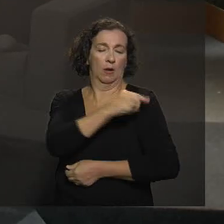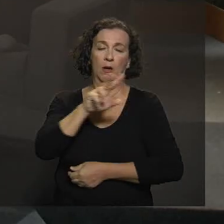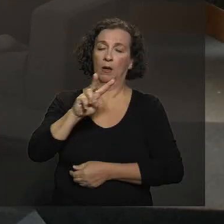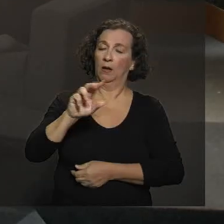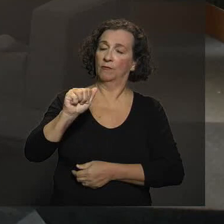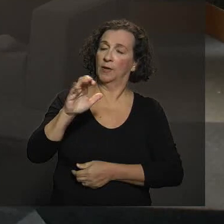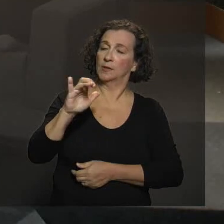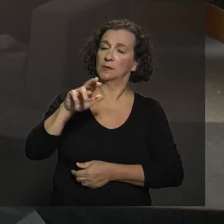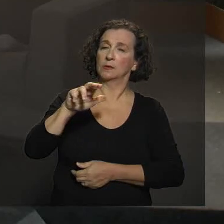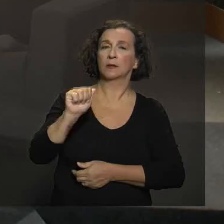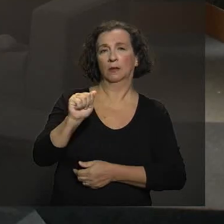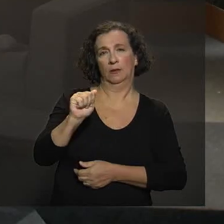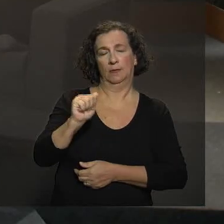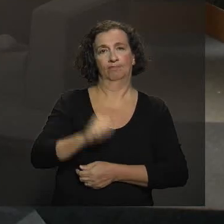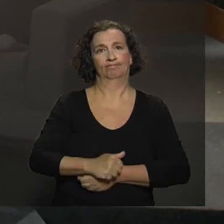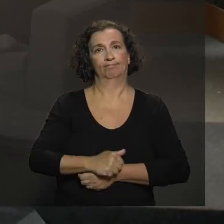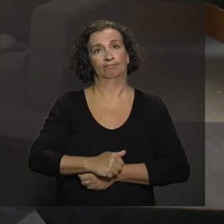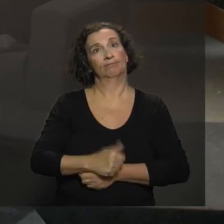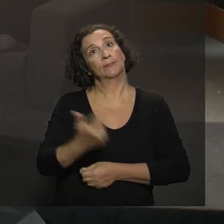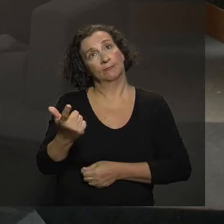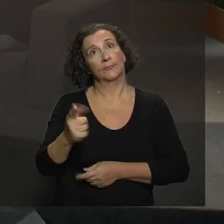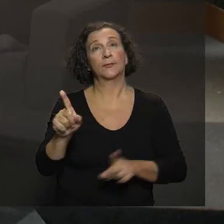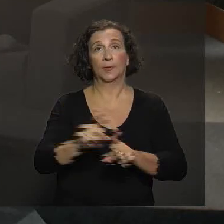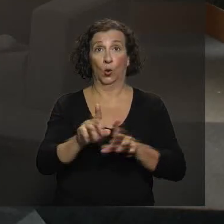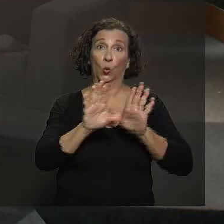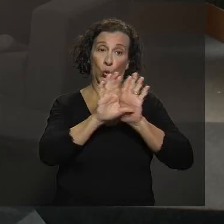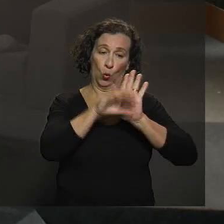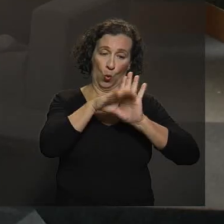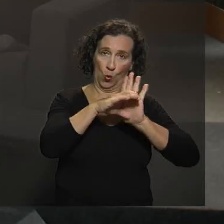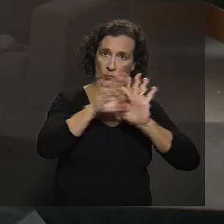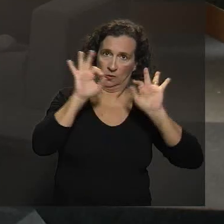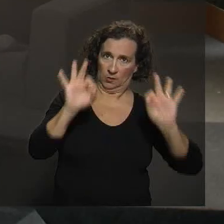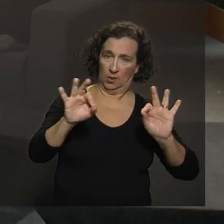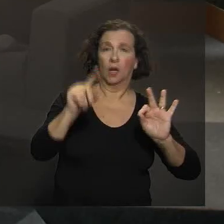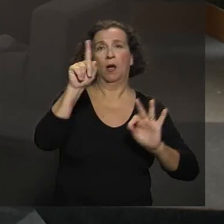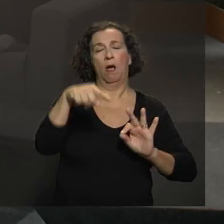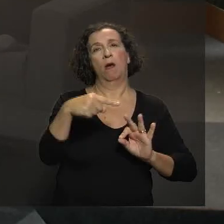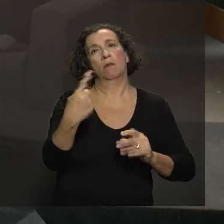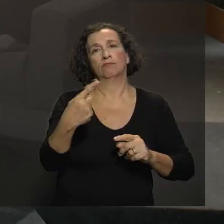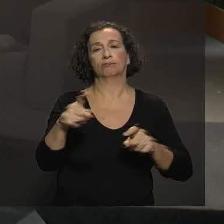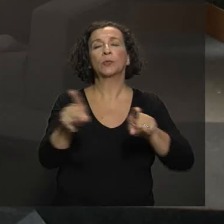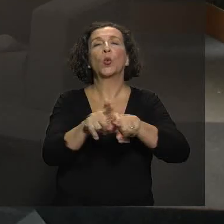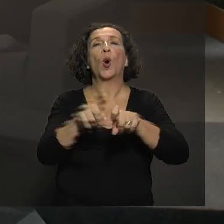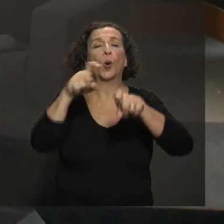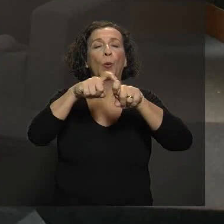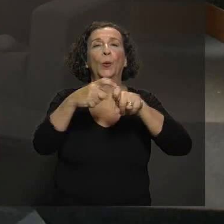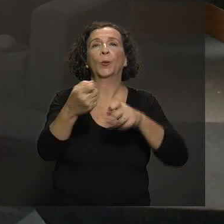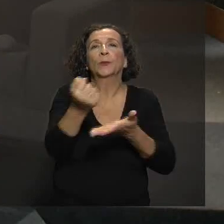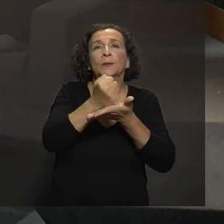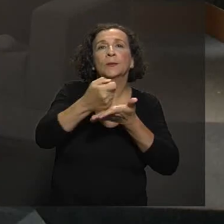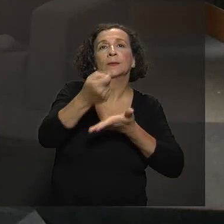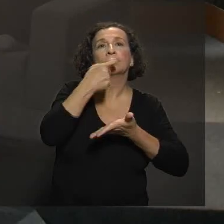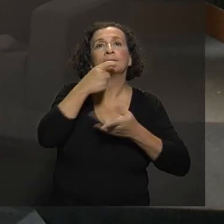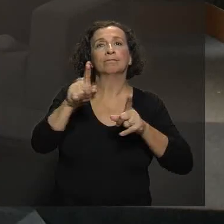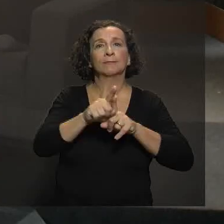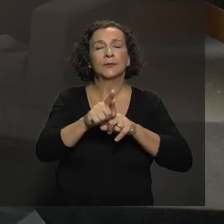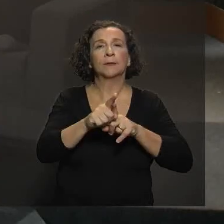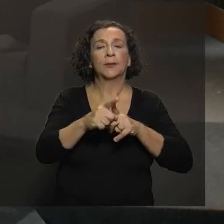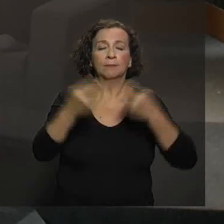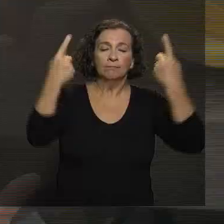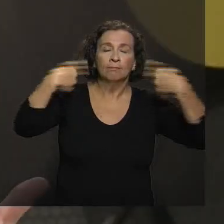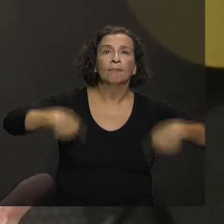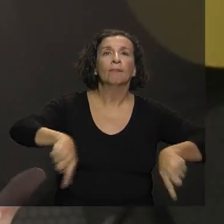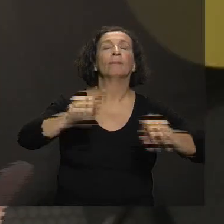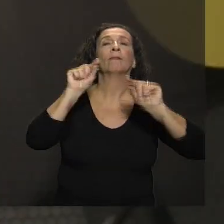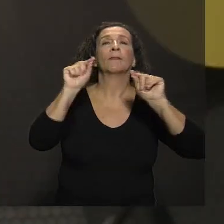Vacina é um medicamento, no conceito literal da palavra, no meio médico. É um medicamento, mas que ele age para